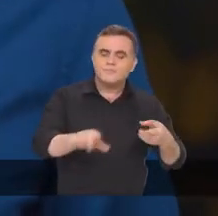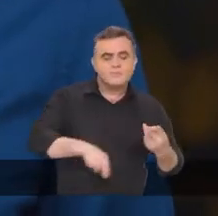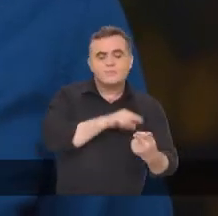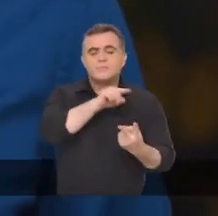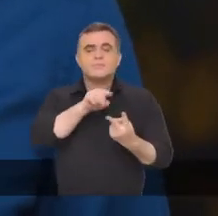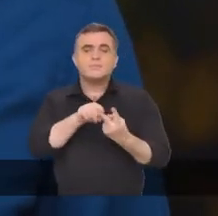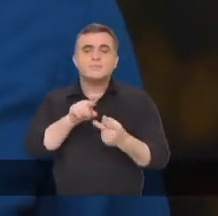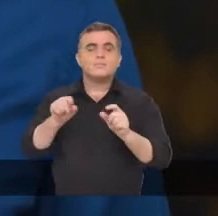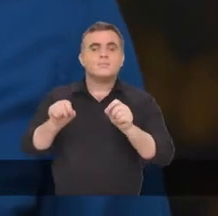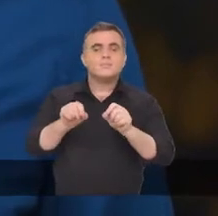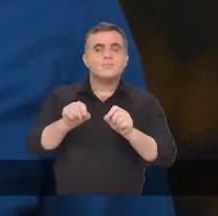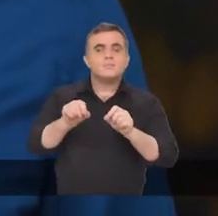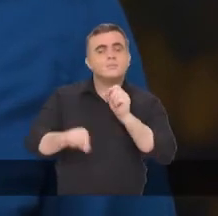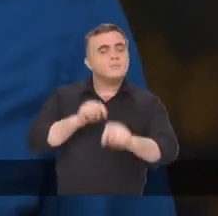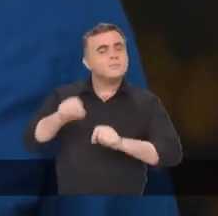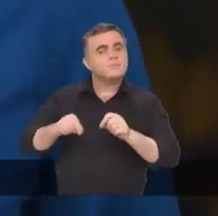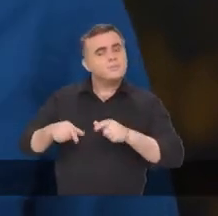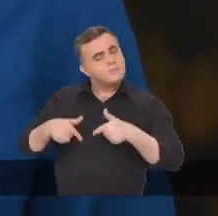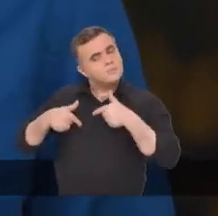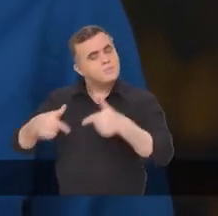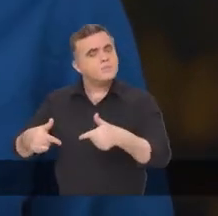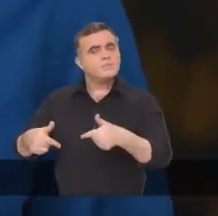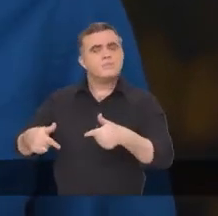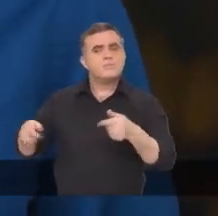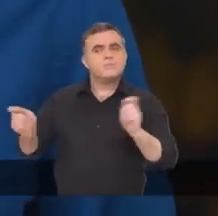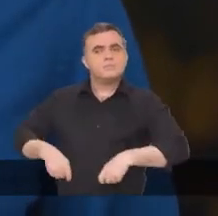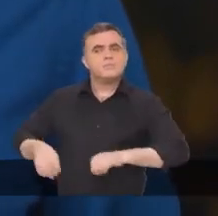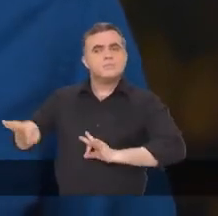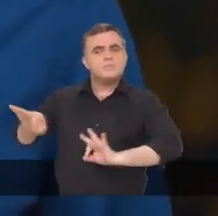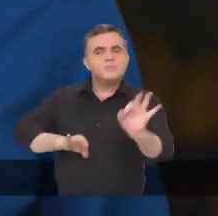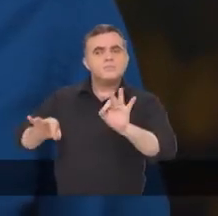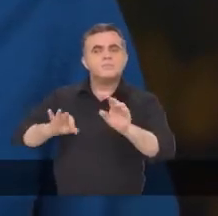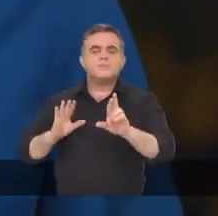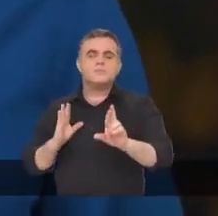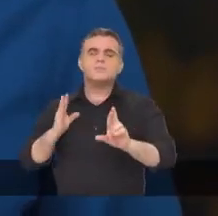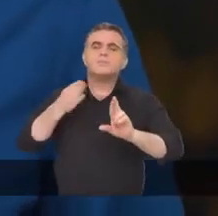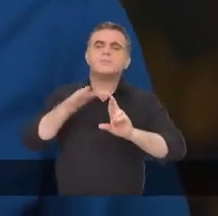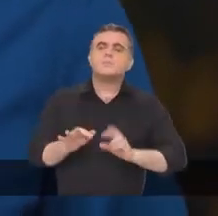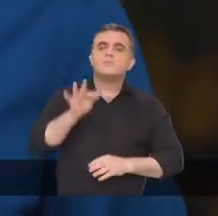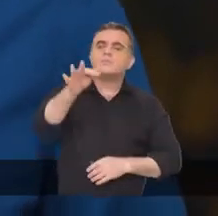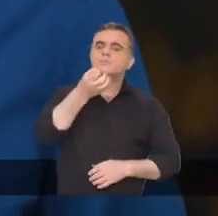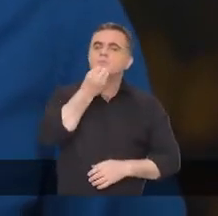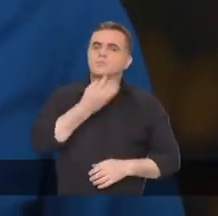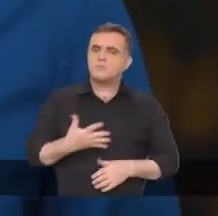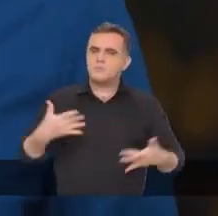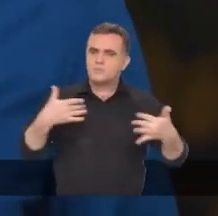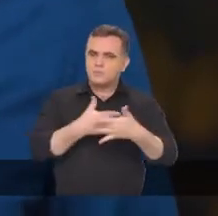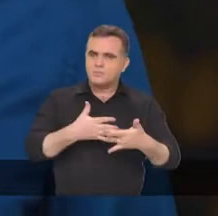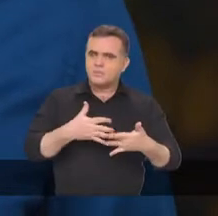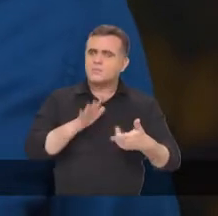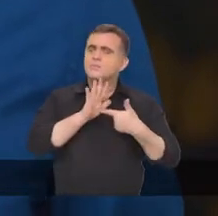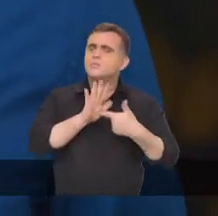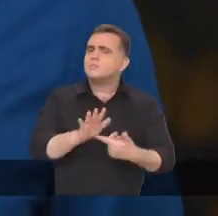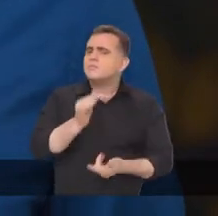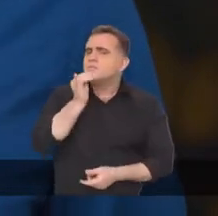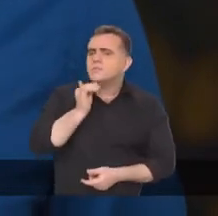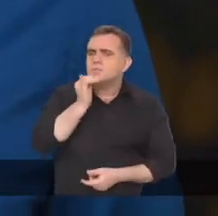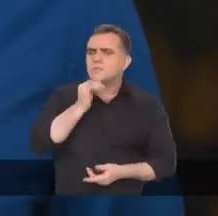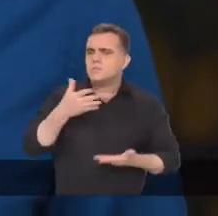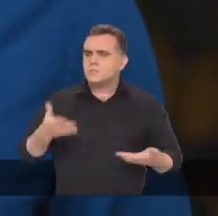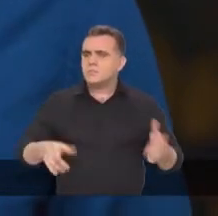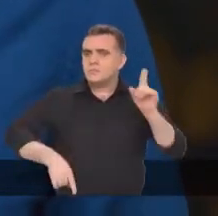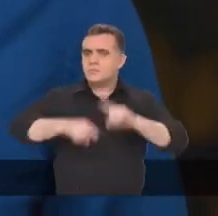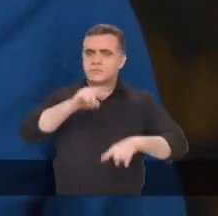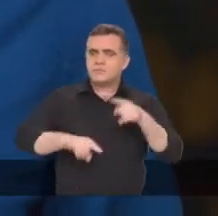também nos levou a implementar ações que estão formando um grande legado para o futuro da cidade. Exemplo disso são os